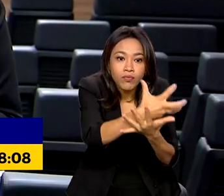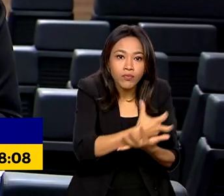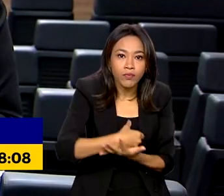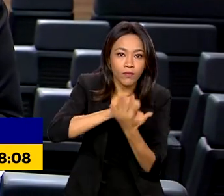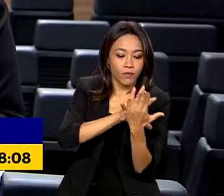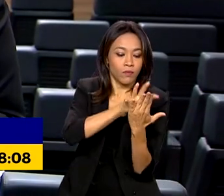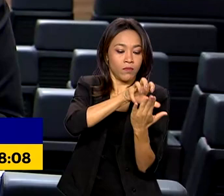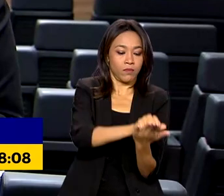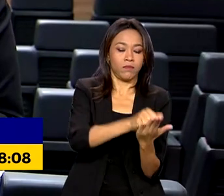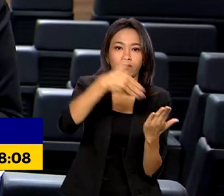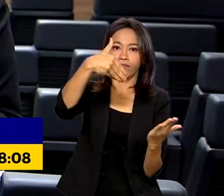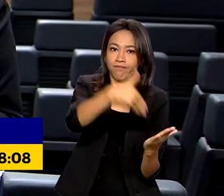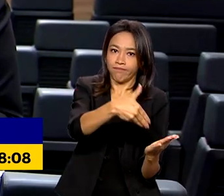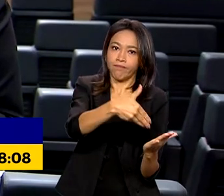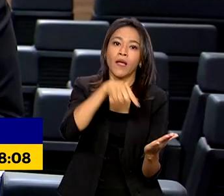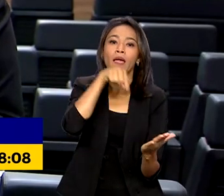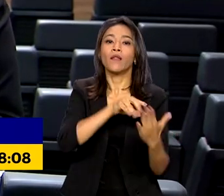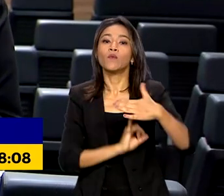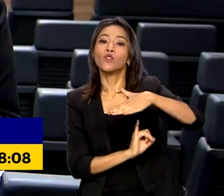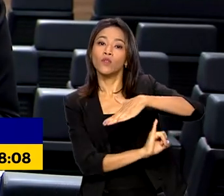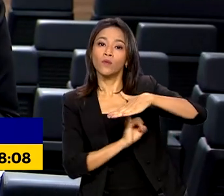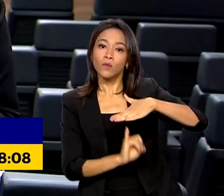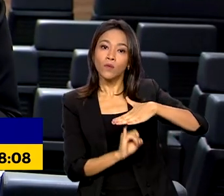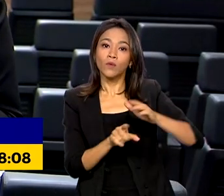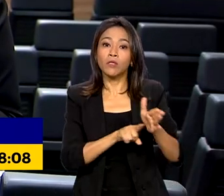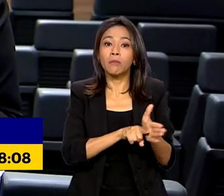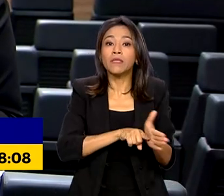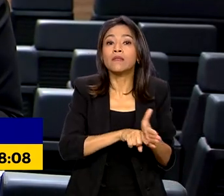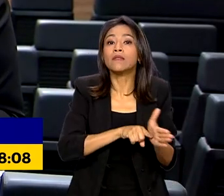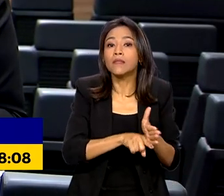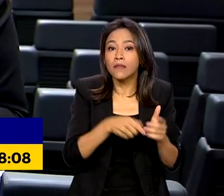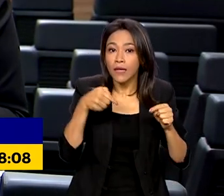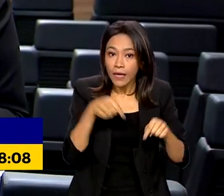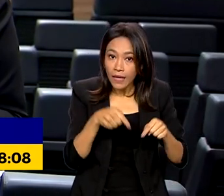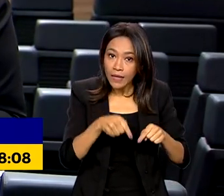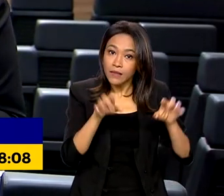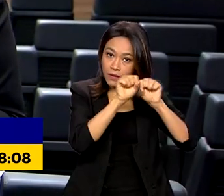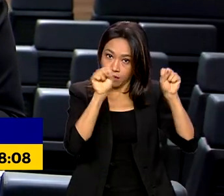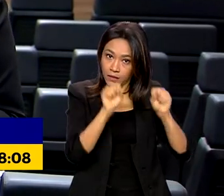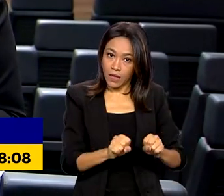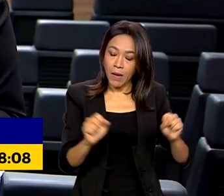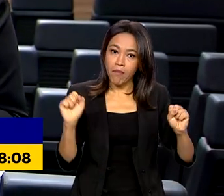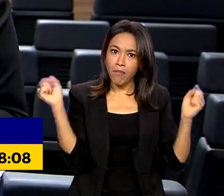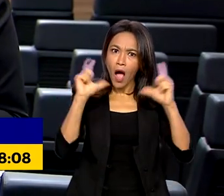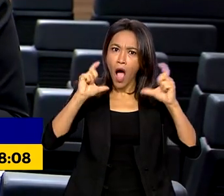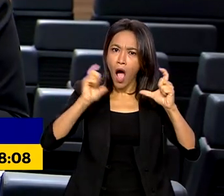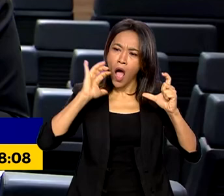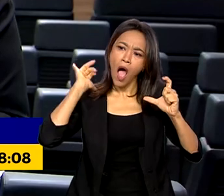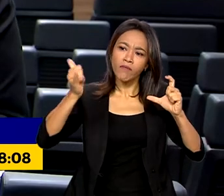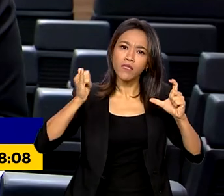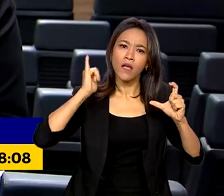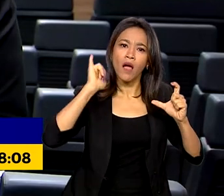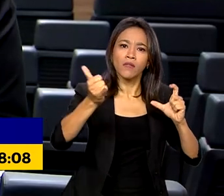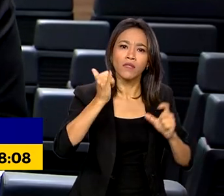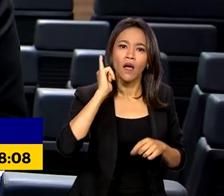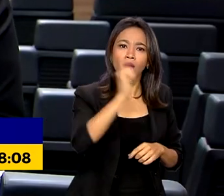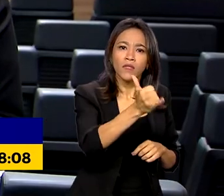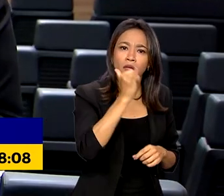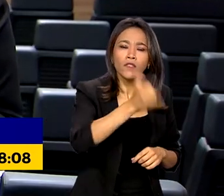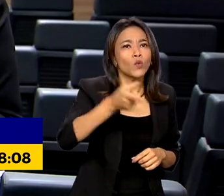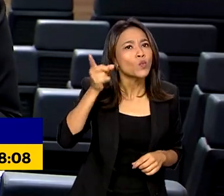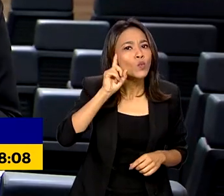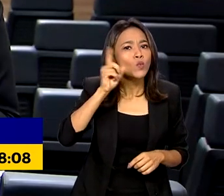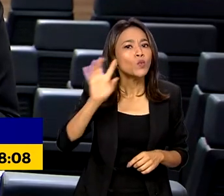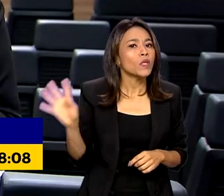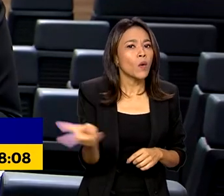Real, o DETER, do Instituto de Pesquisas Espaciais. O DETER é um sistema de alerta rápido que produz sinais diários de